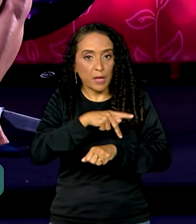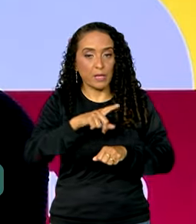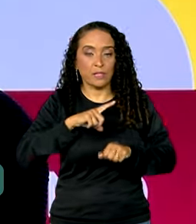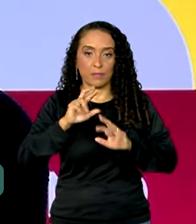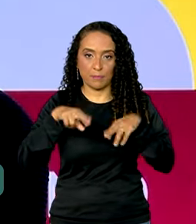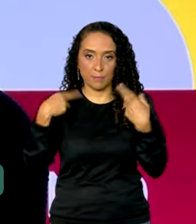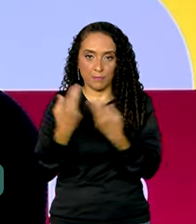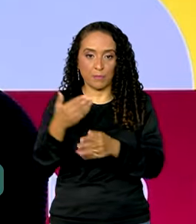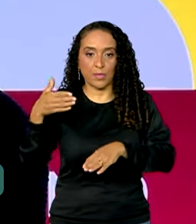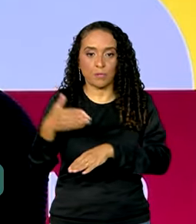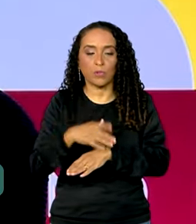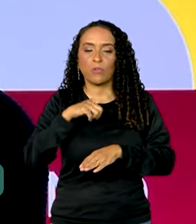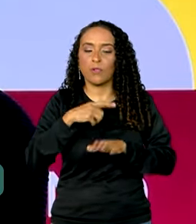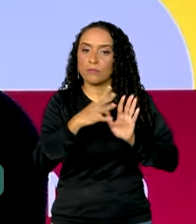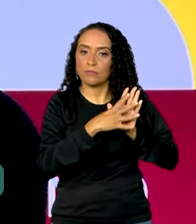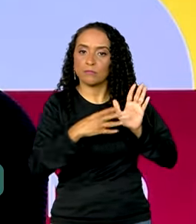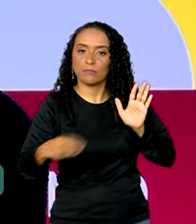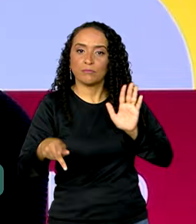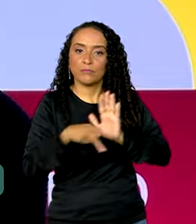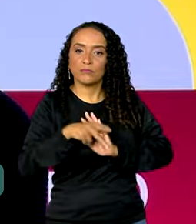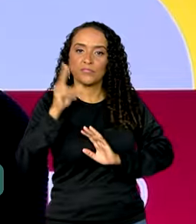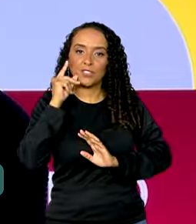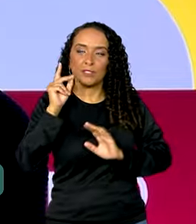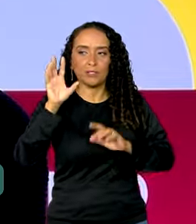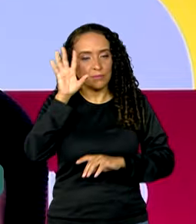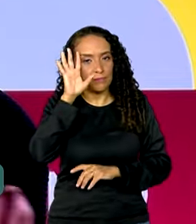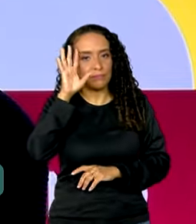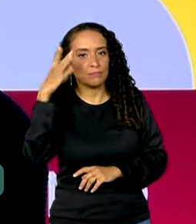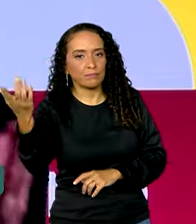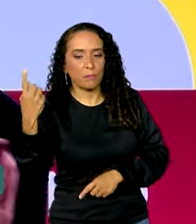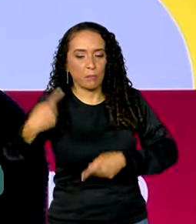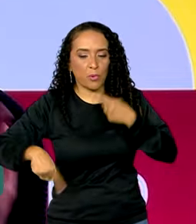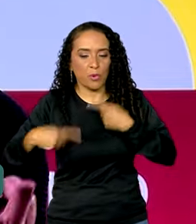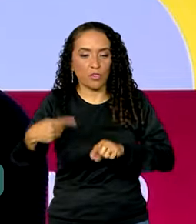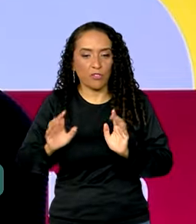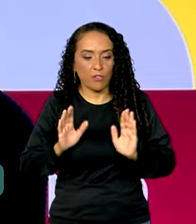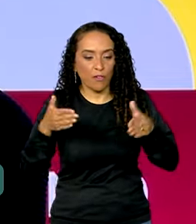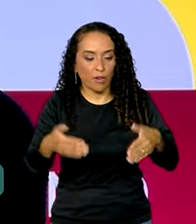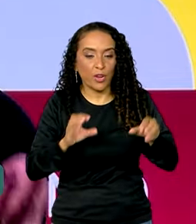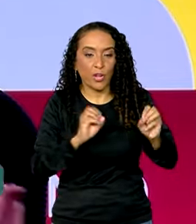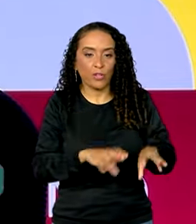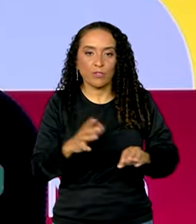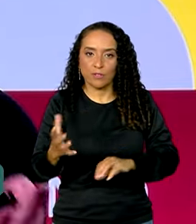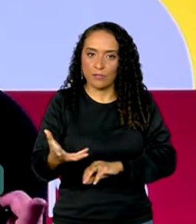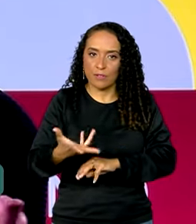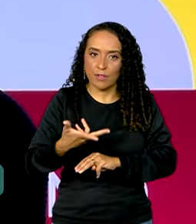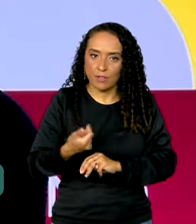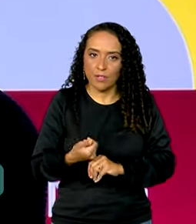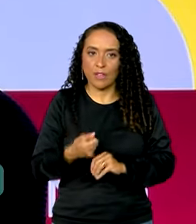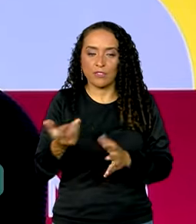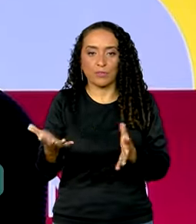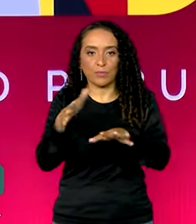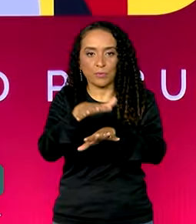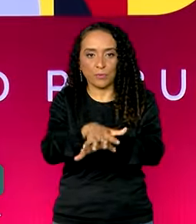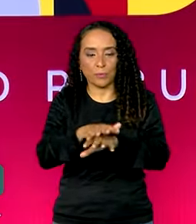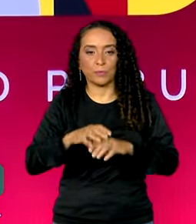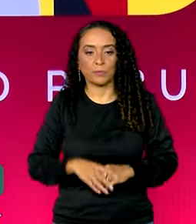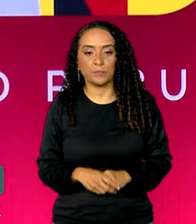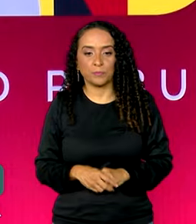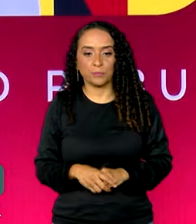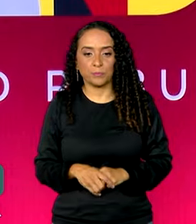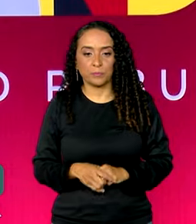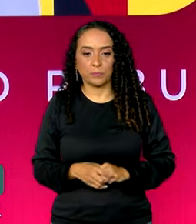reunião levam o exemplo do Ceará nas decisões políticas de focar na educação de qualidade e inclusiva. E